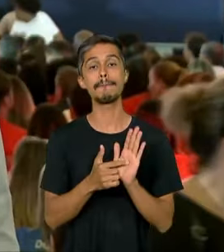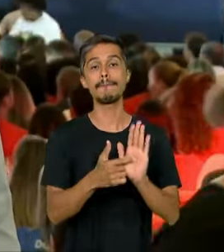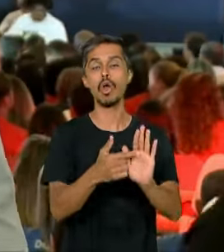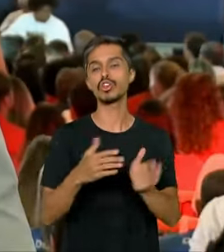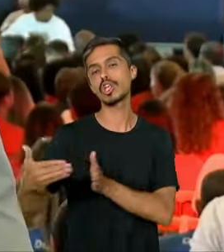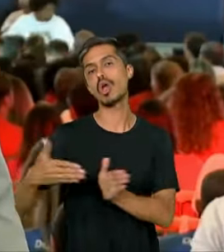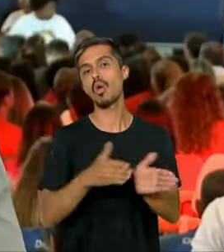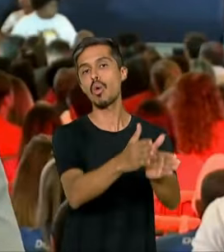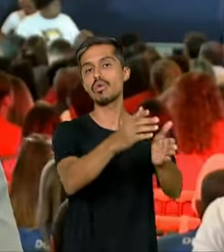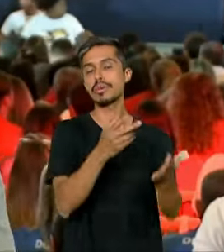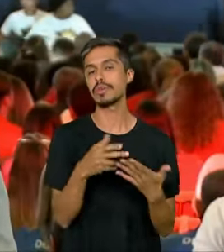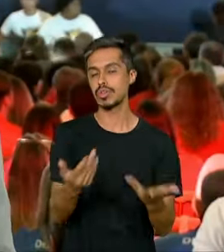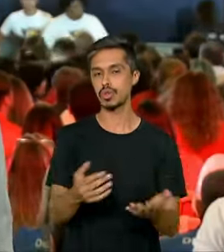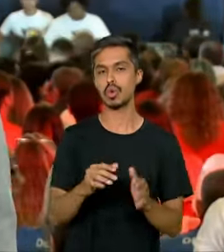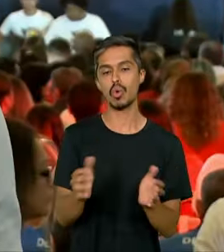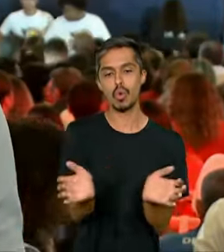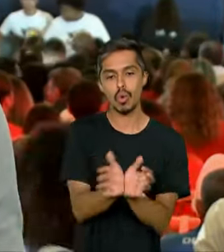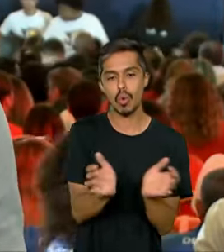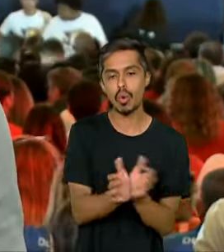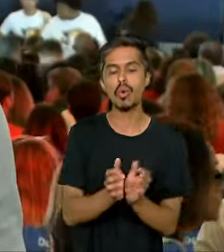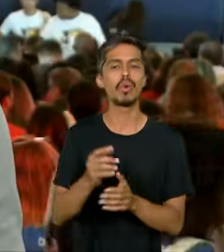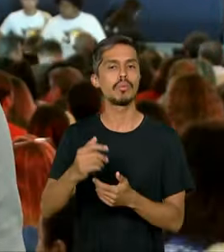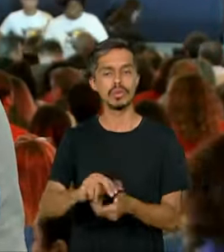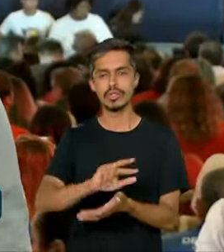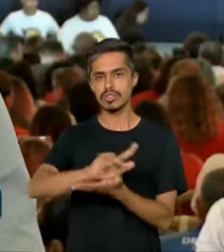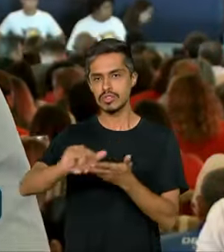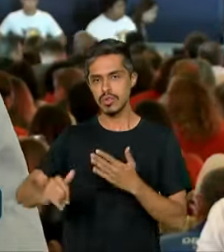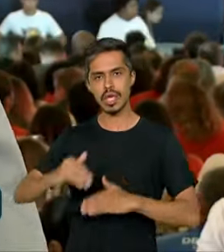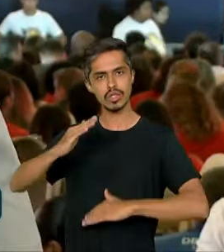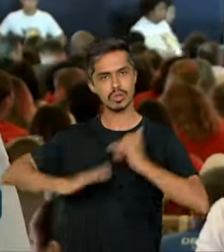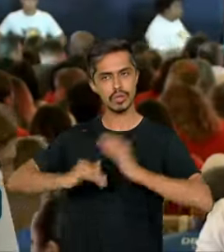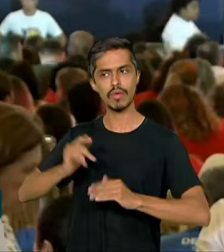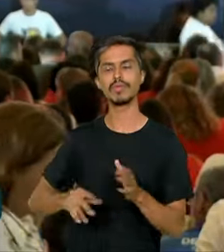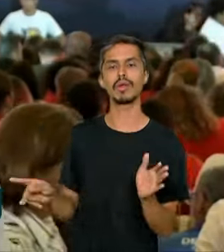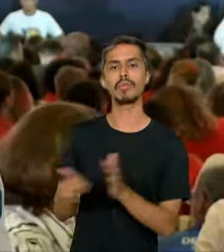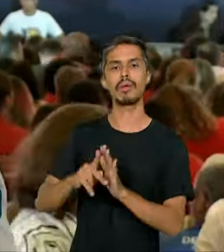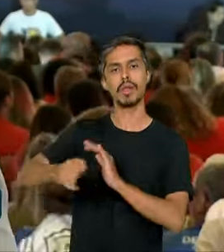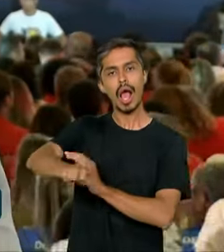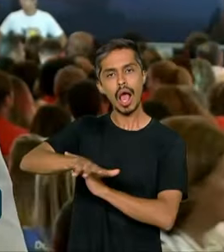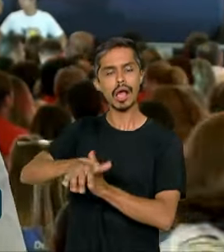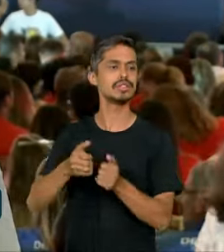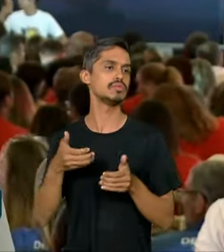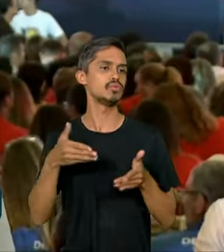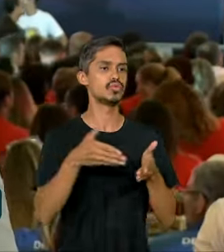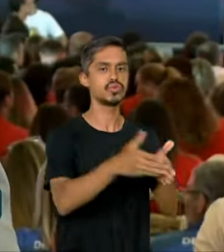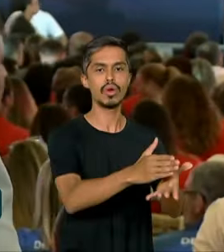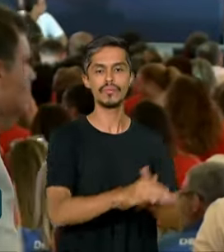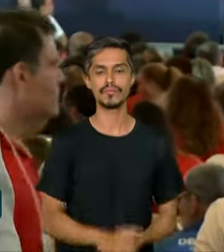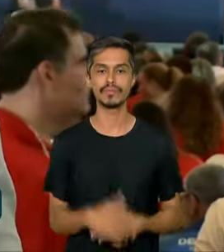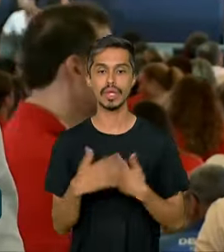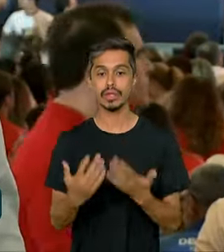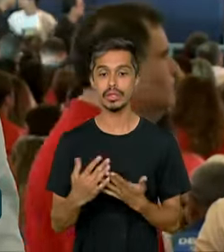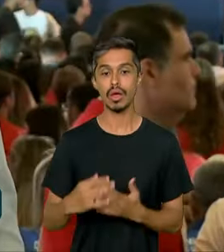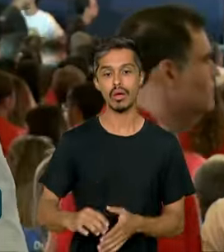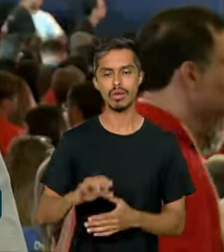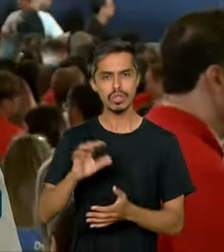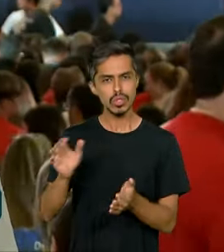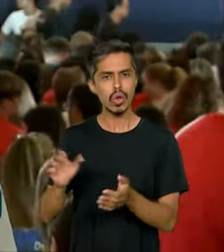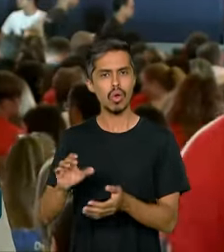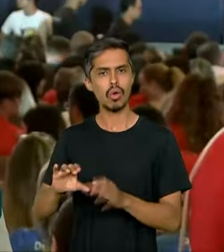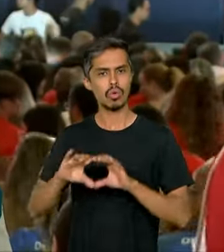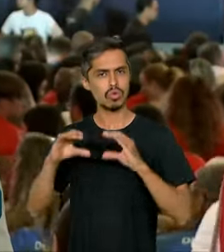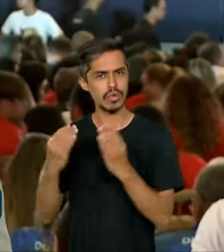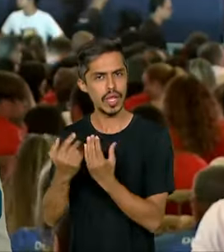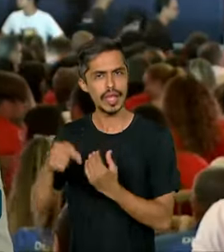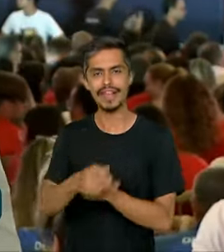sociedade civil organizada e de especialistas do setor. Depois de percorrer as conferências estaduais e municipais, agora